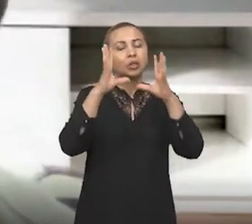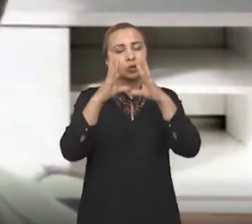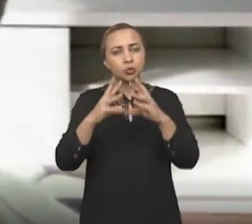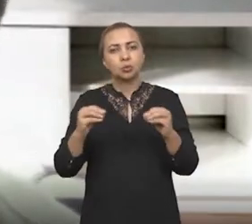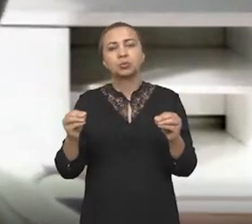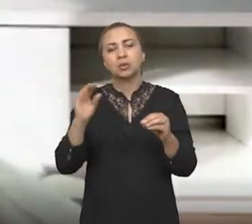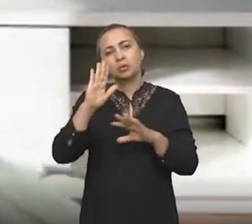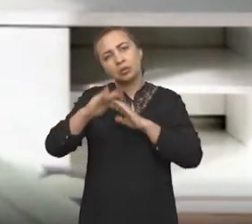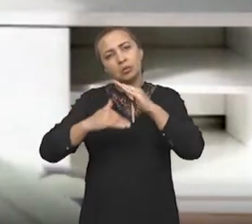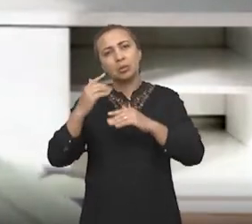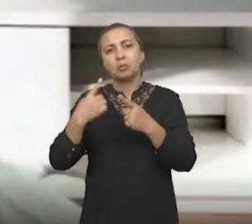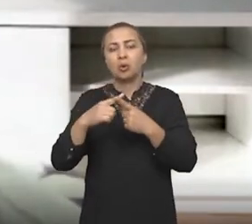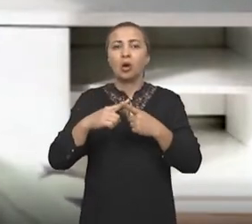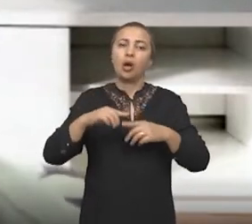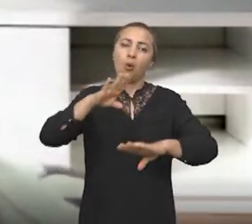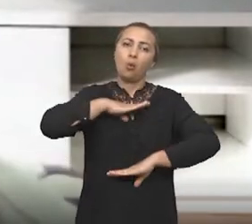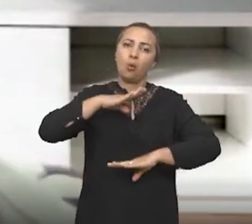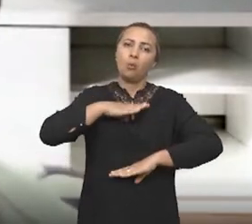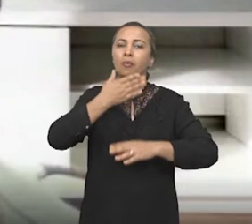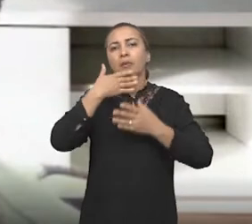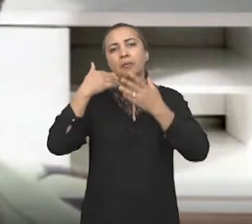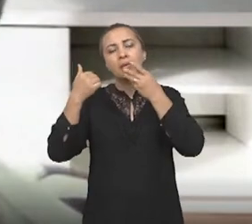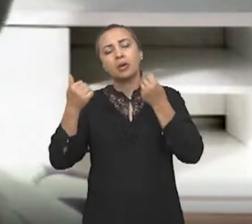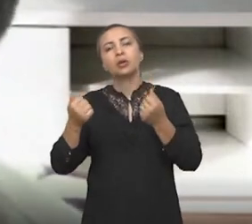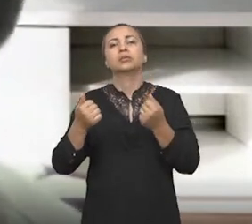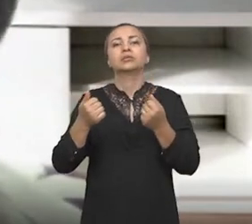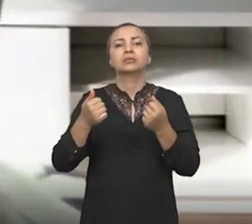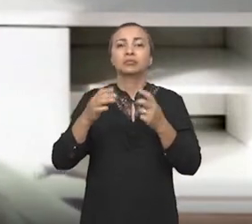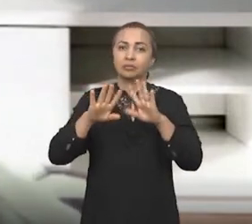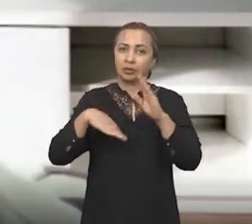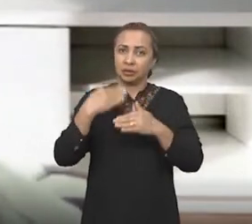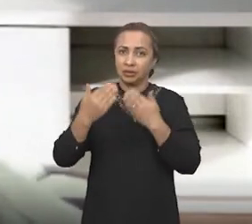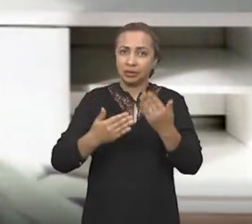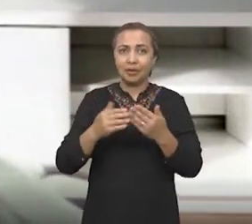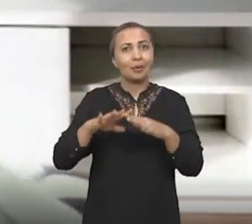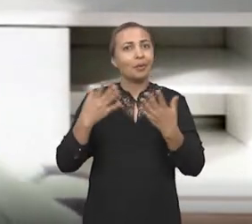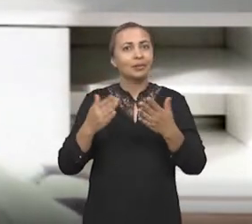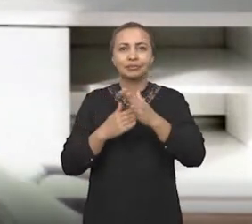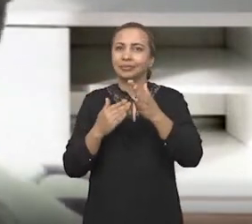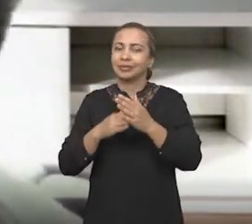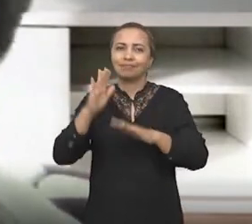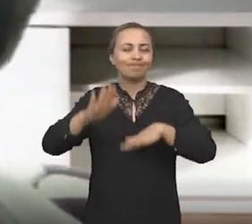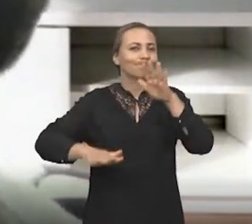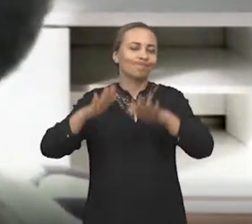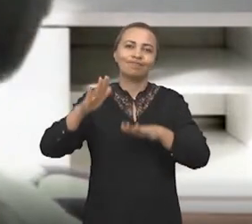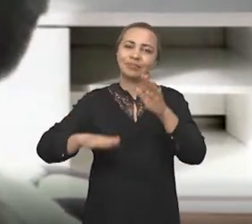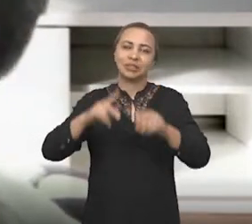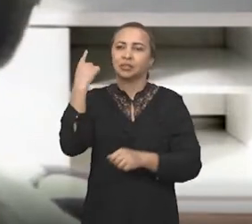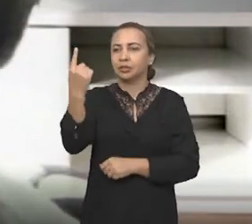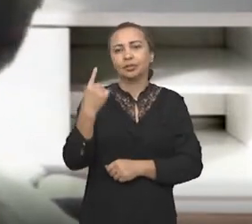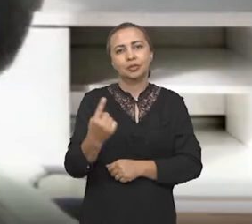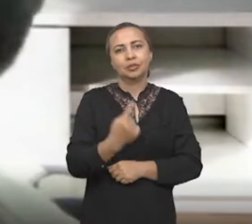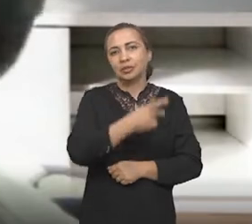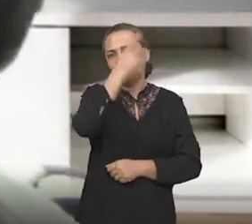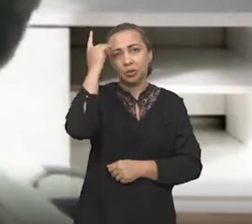o tempo vai desaparecendo porque o próprio organismo do indivíduo vai se recuperando. E aí, agora, quanto tempo isso vai durar vai depender do tipo